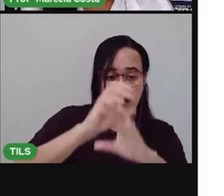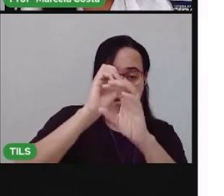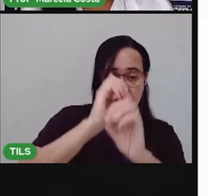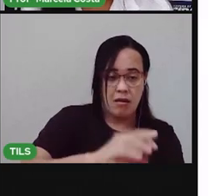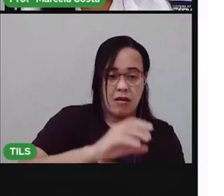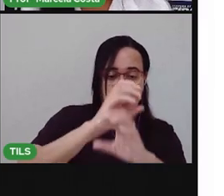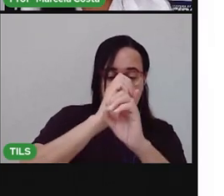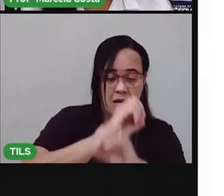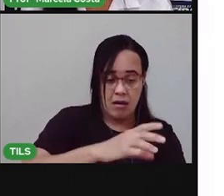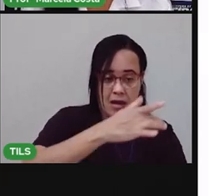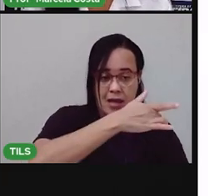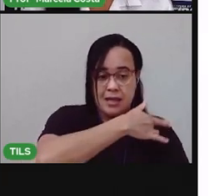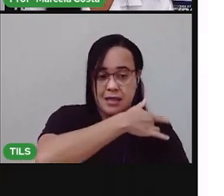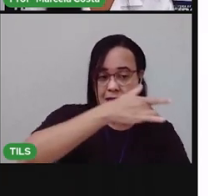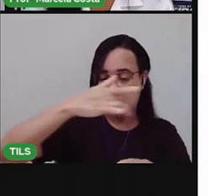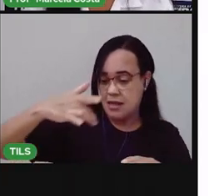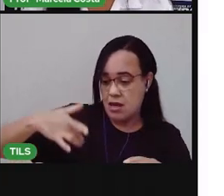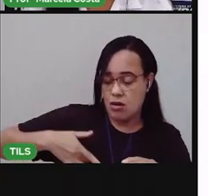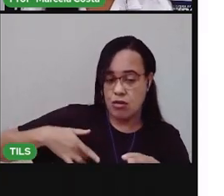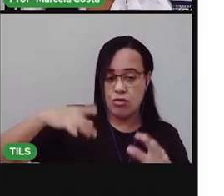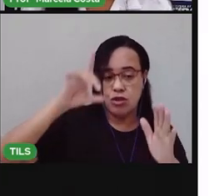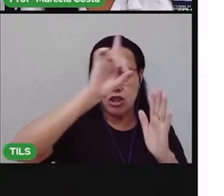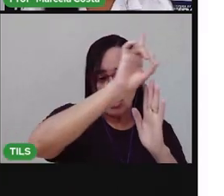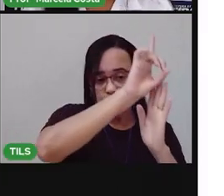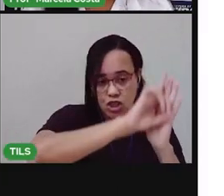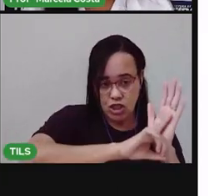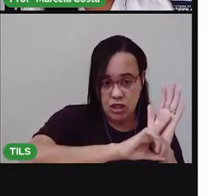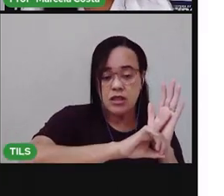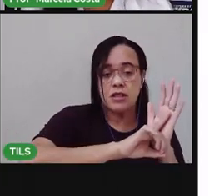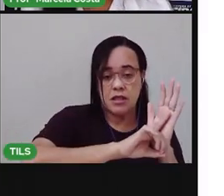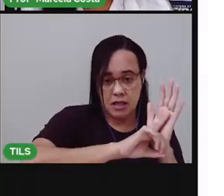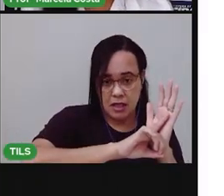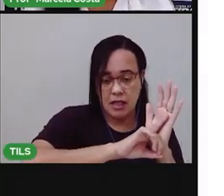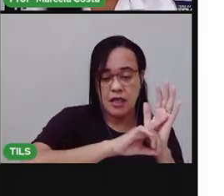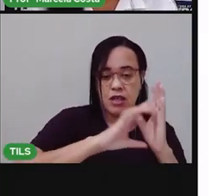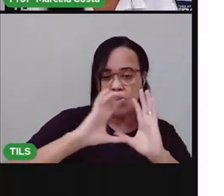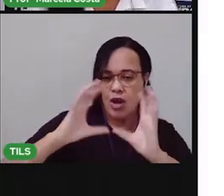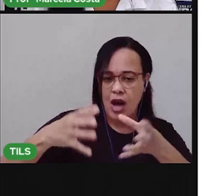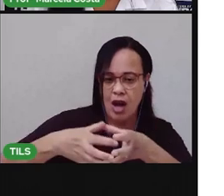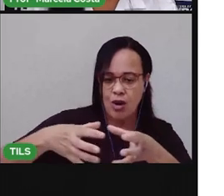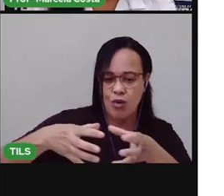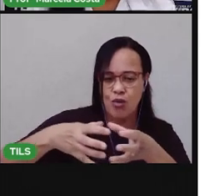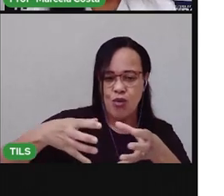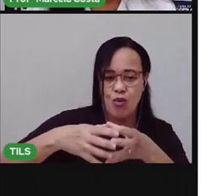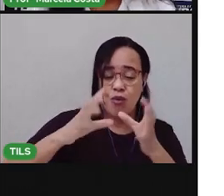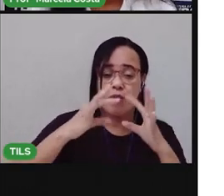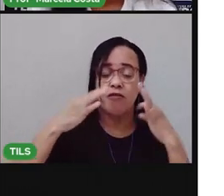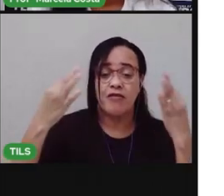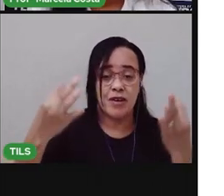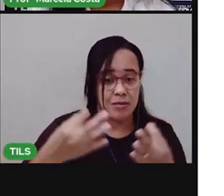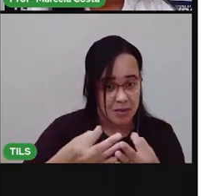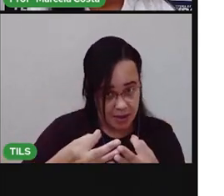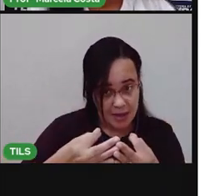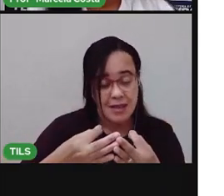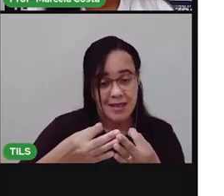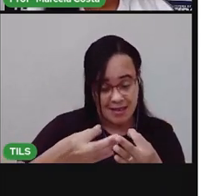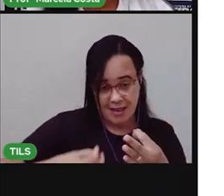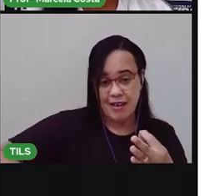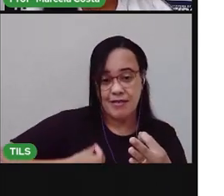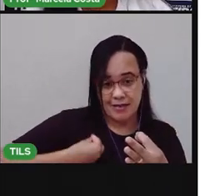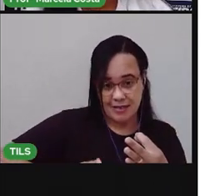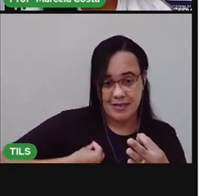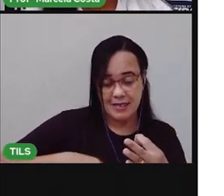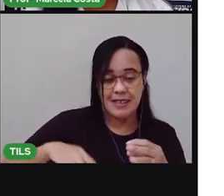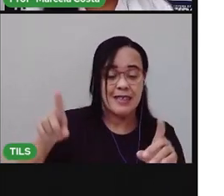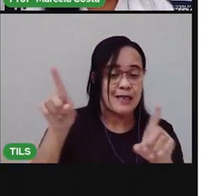saúde, direito à convivência familiar e comunitária, direito de ser